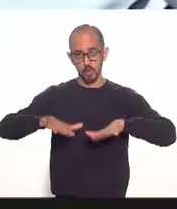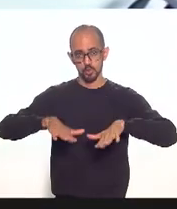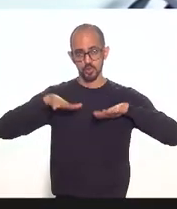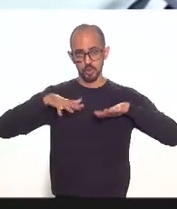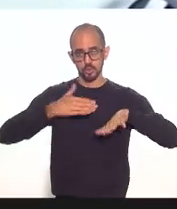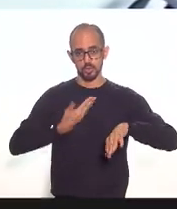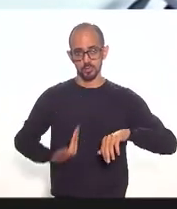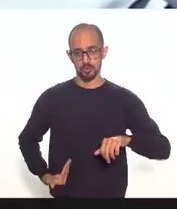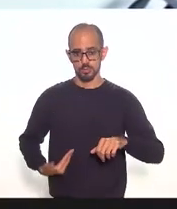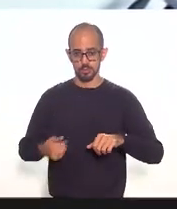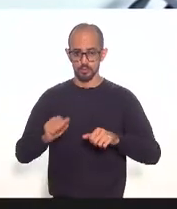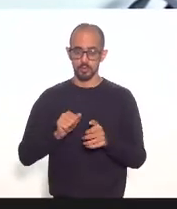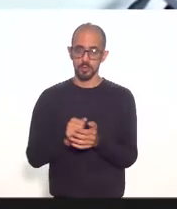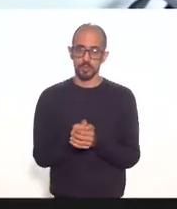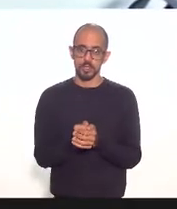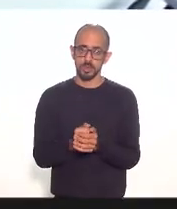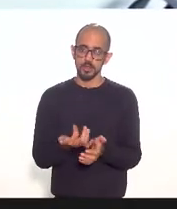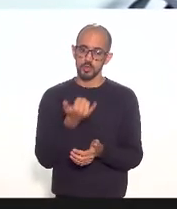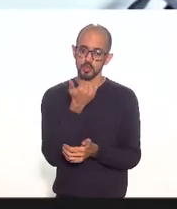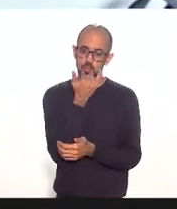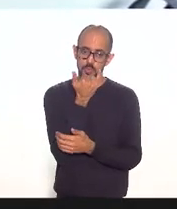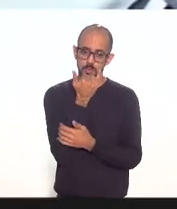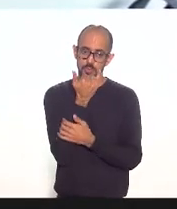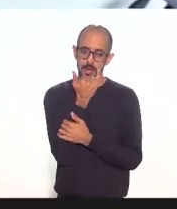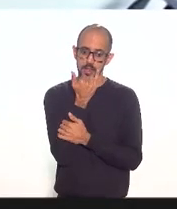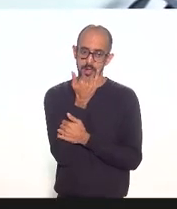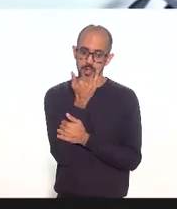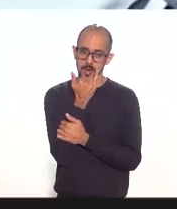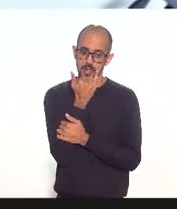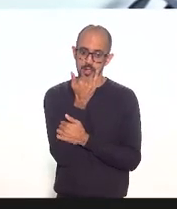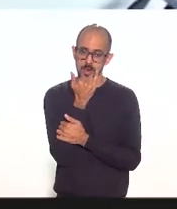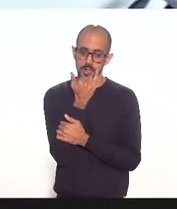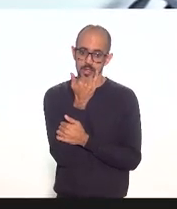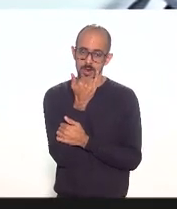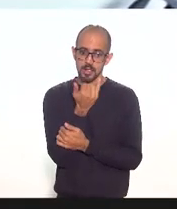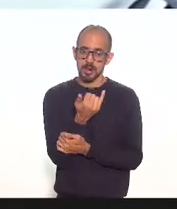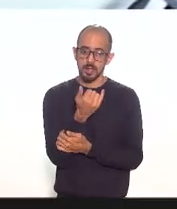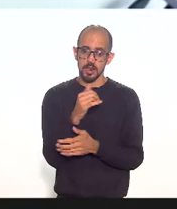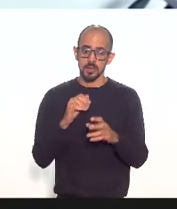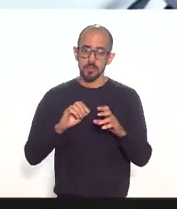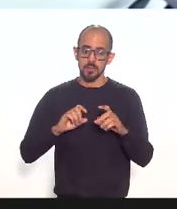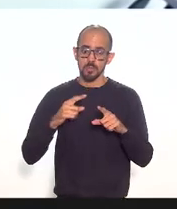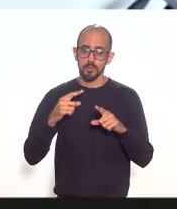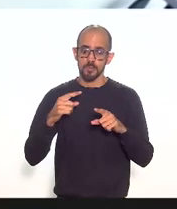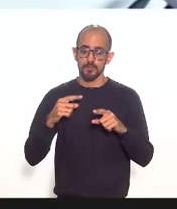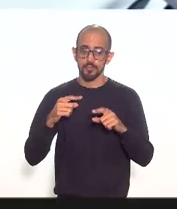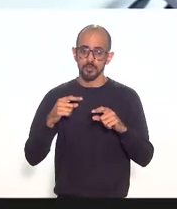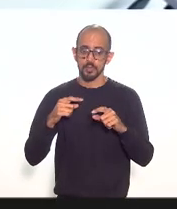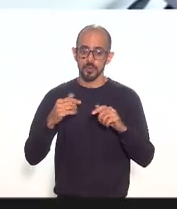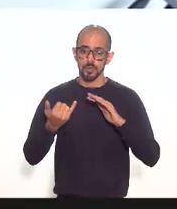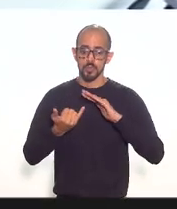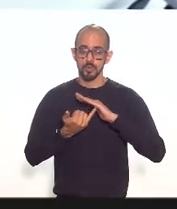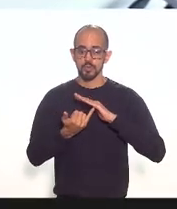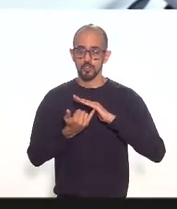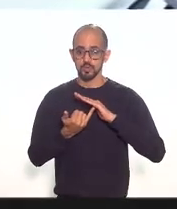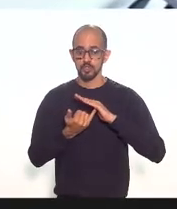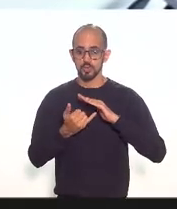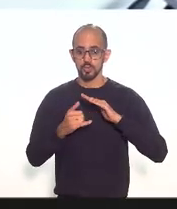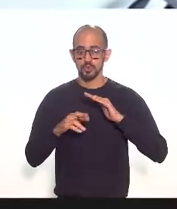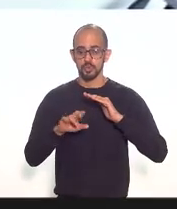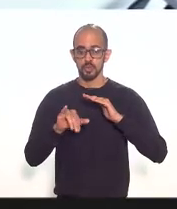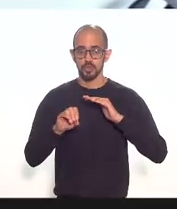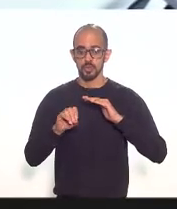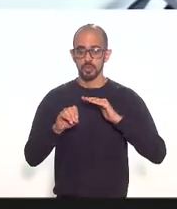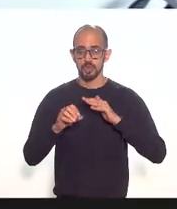todos e desculpar com os que aqui estão presentes com o Instituto Rio Metrópolo que eu